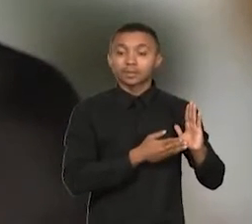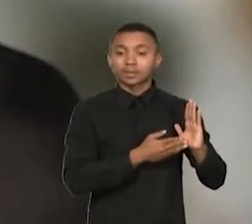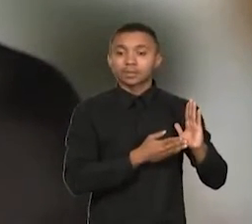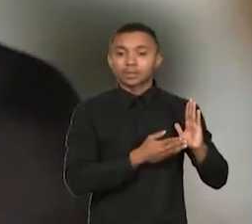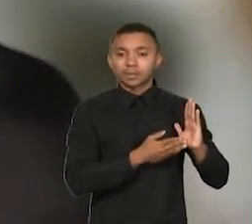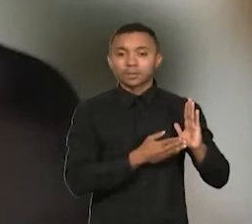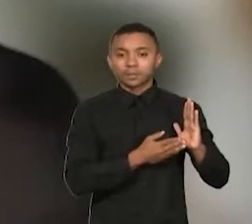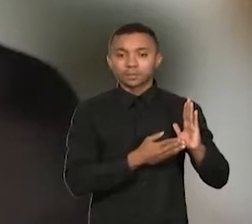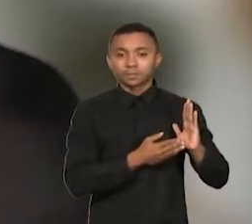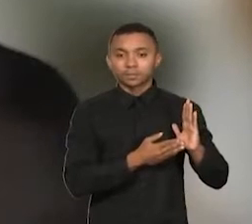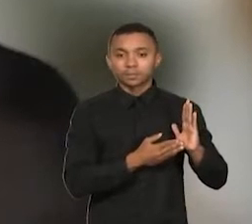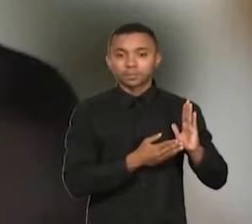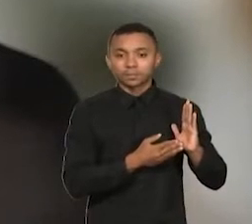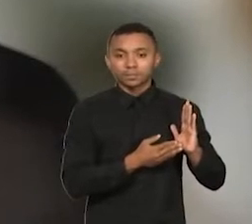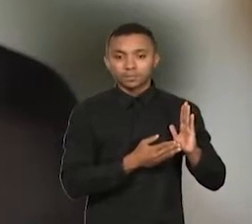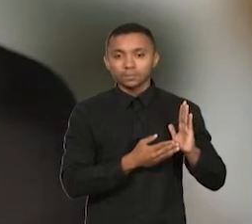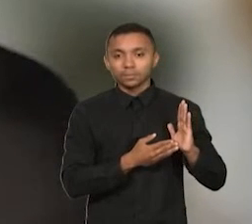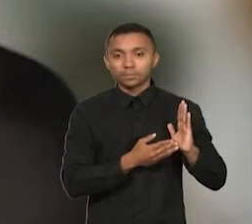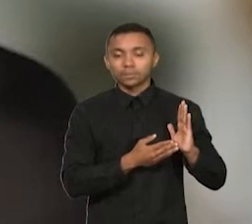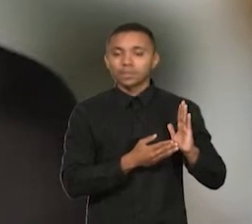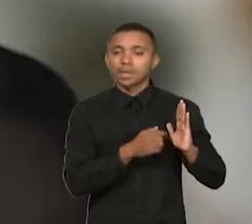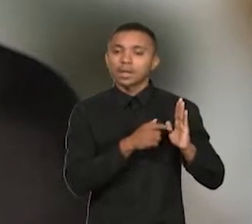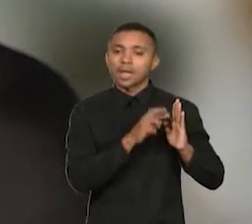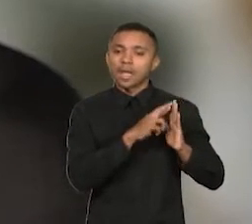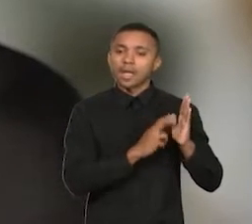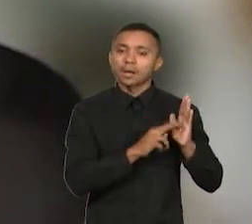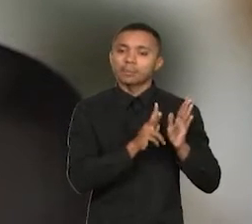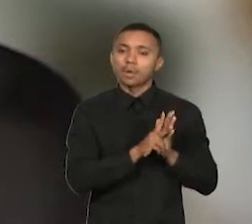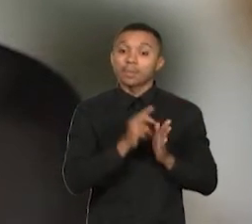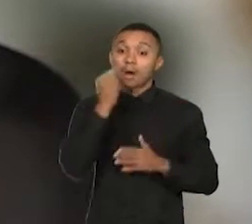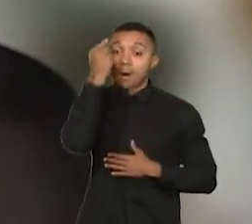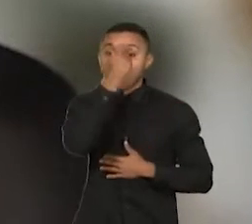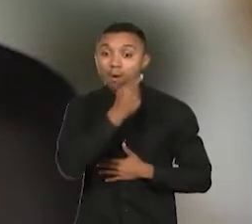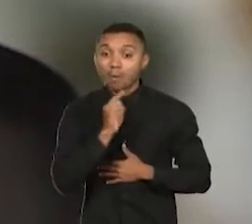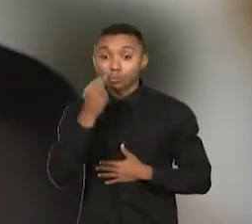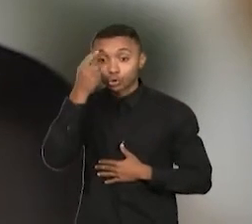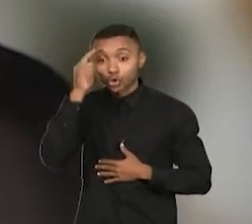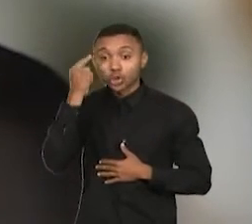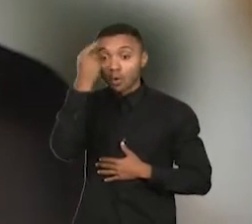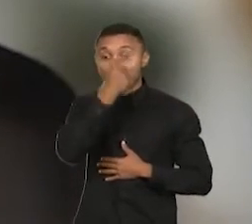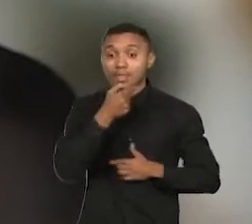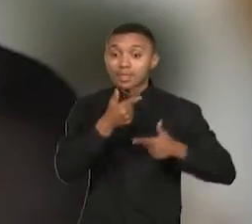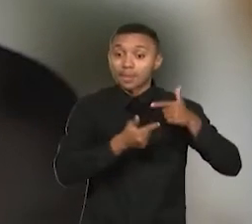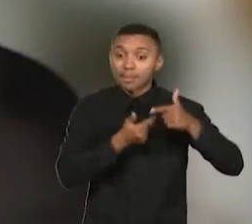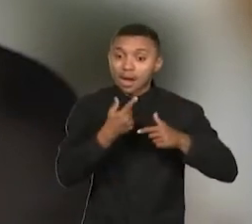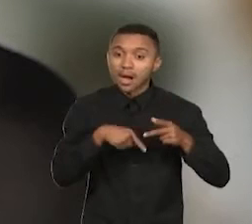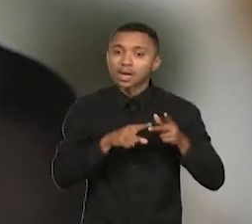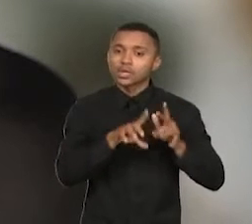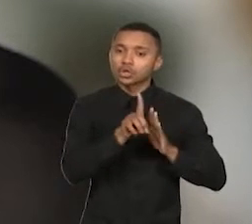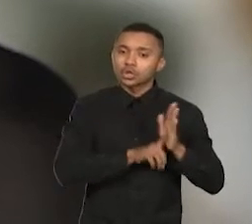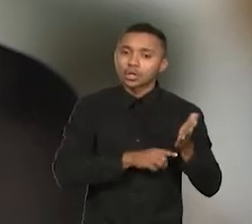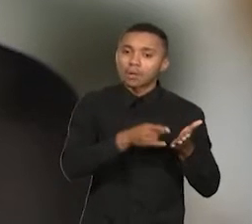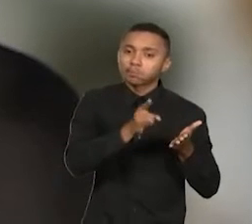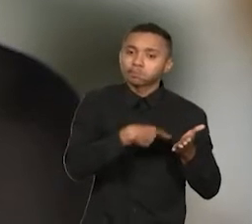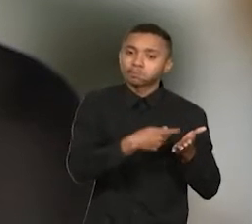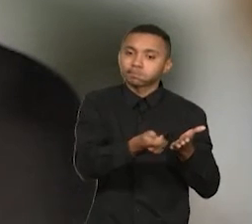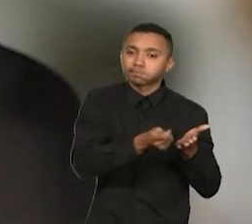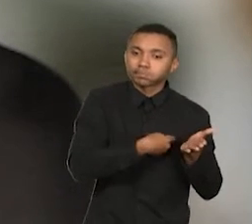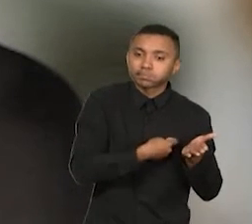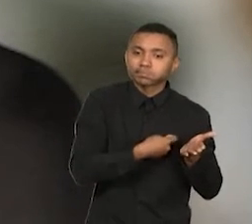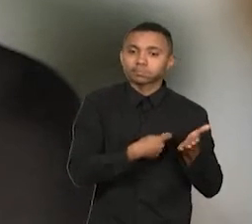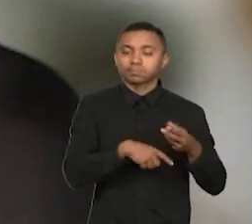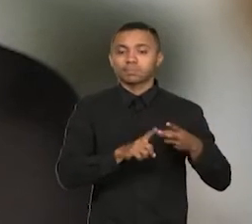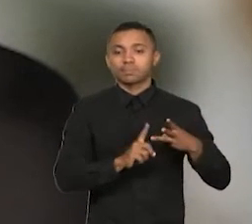respeito à observância da jornada, da assinatura da carteira de trabalho, do